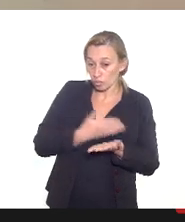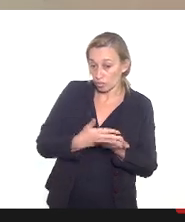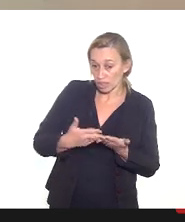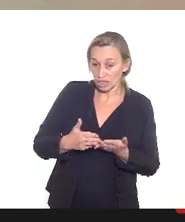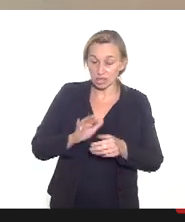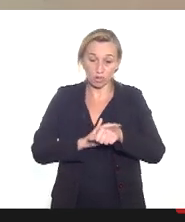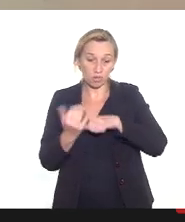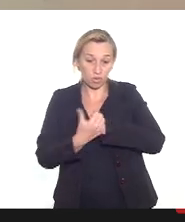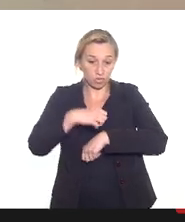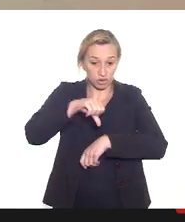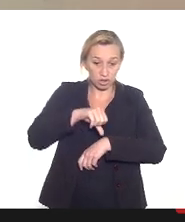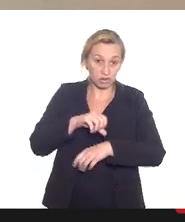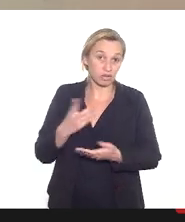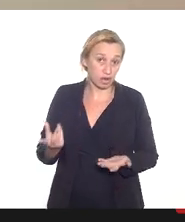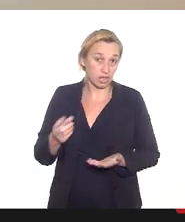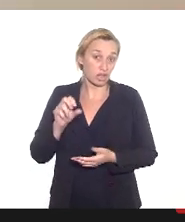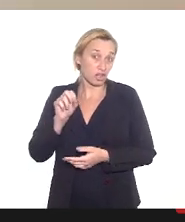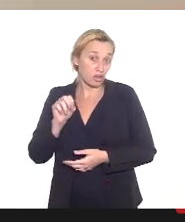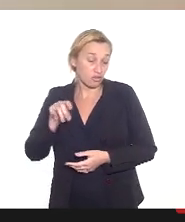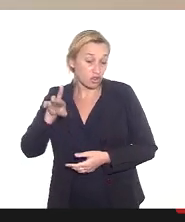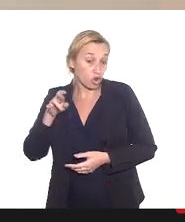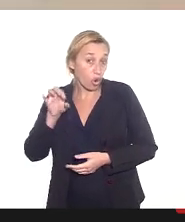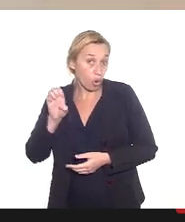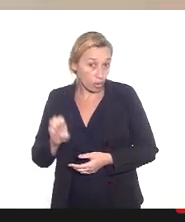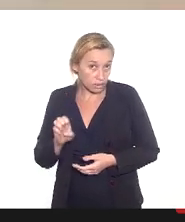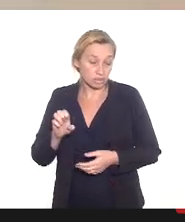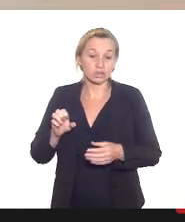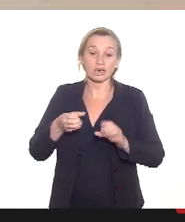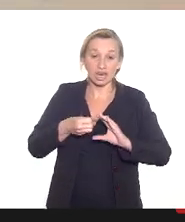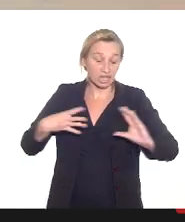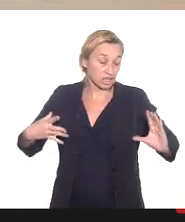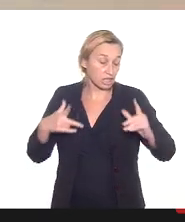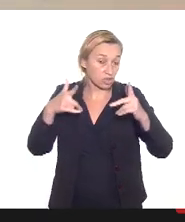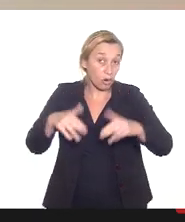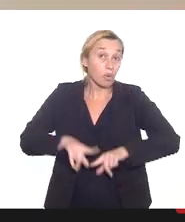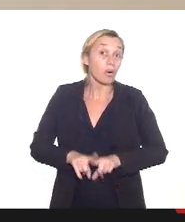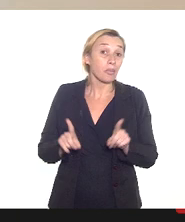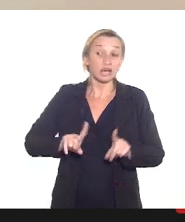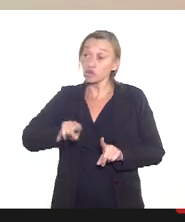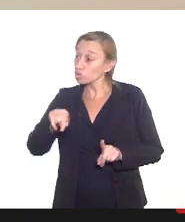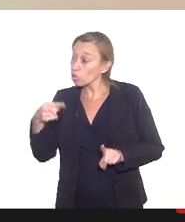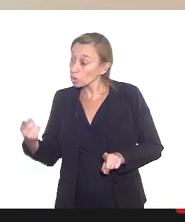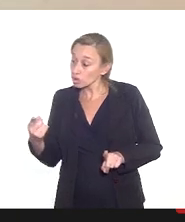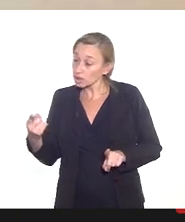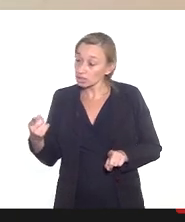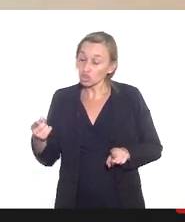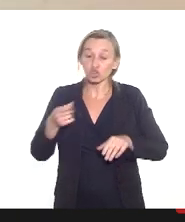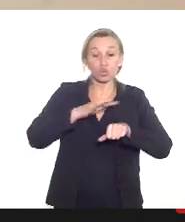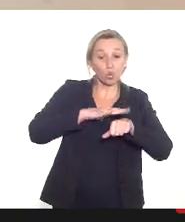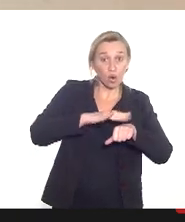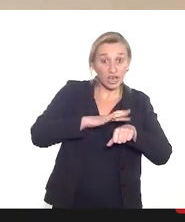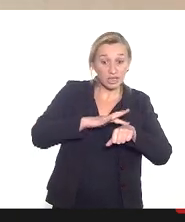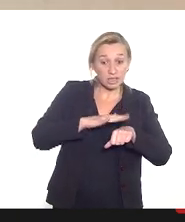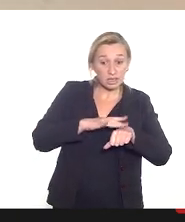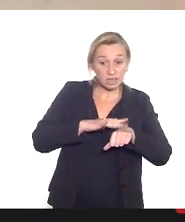as arboviroses também tem características similares mas as outras doenças